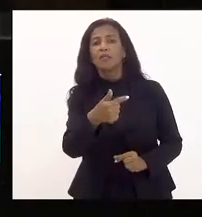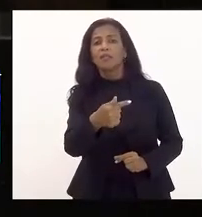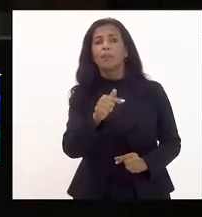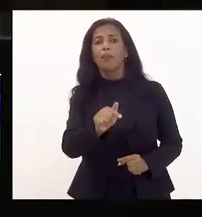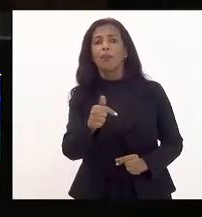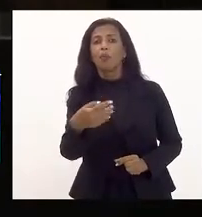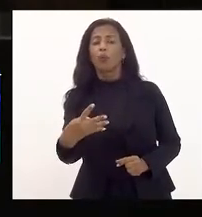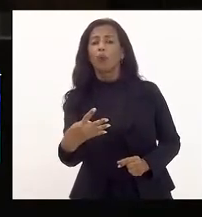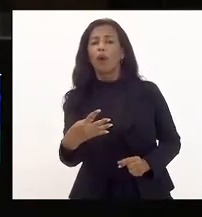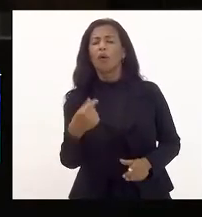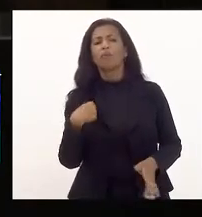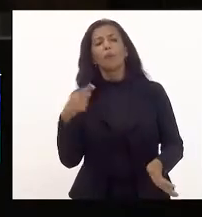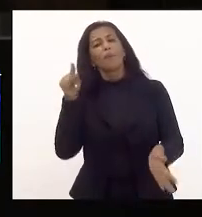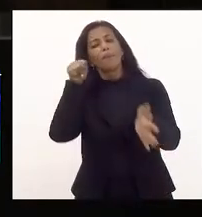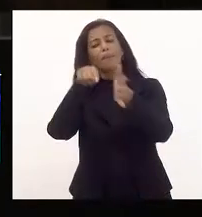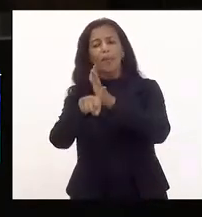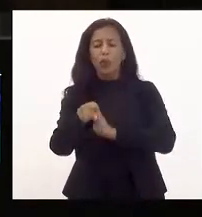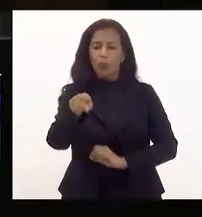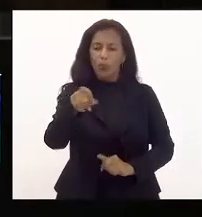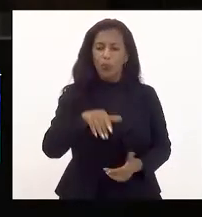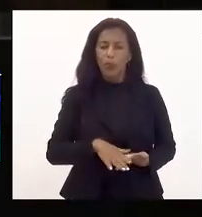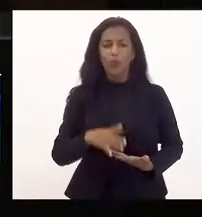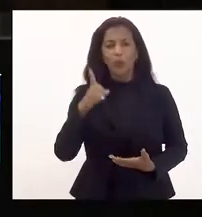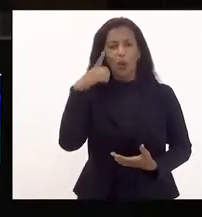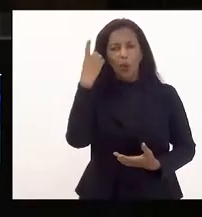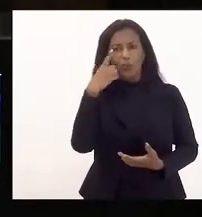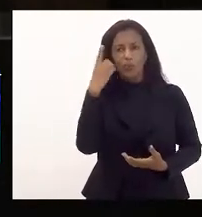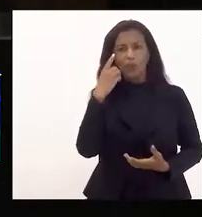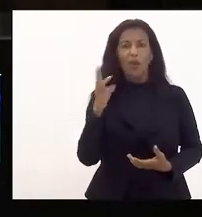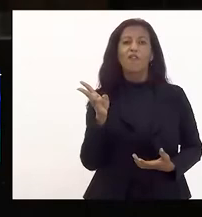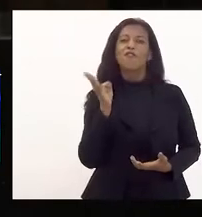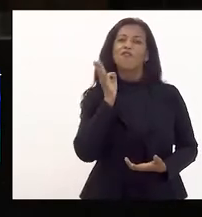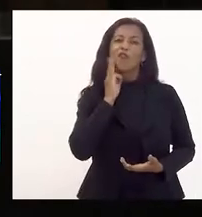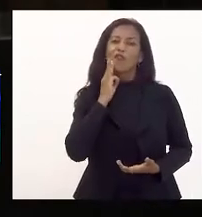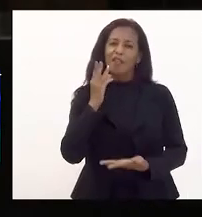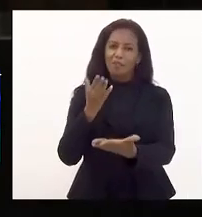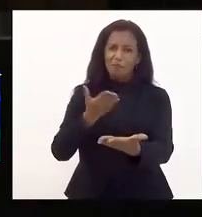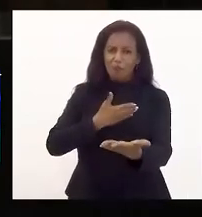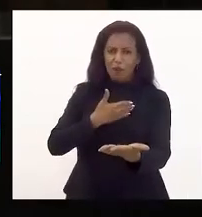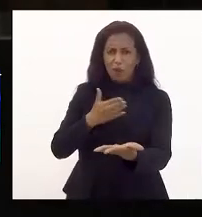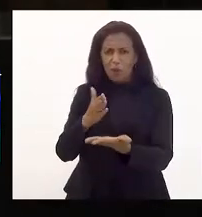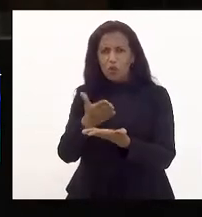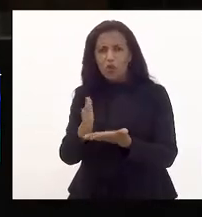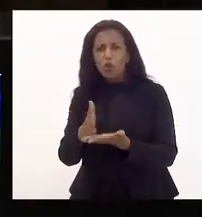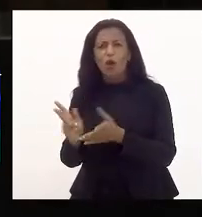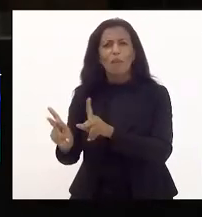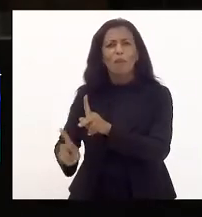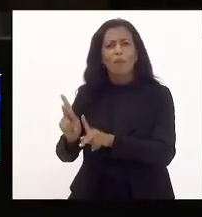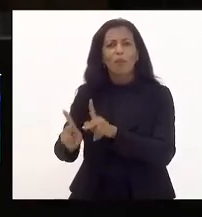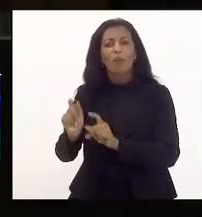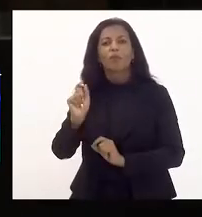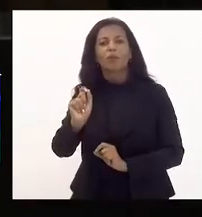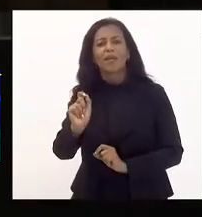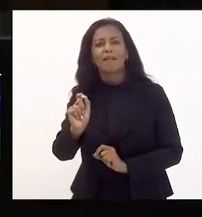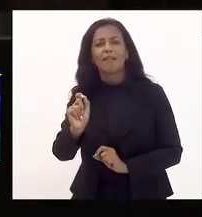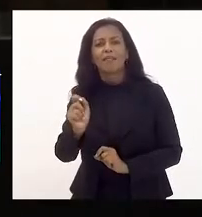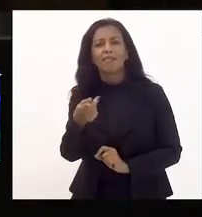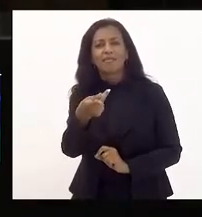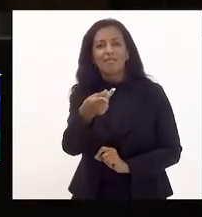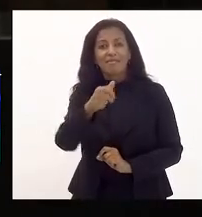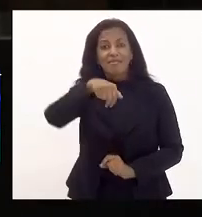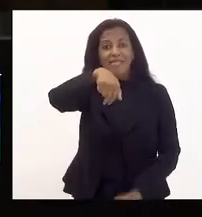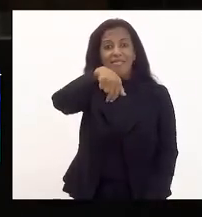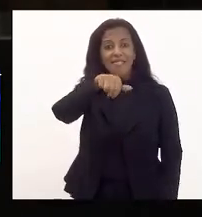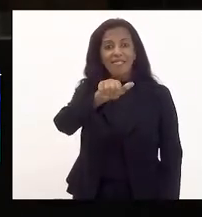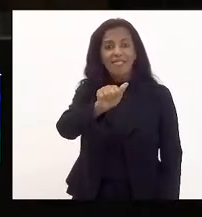,4. Pergunto aqui ao nobre deputado Valdeck, que é meu amigo, o que sobrou para a população? Nada. Mas